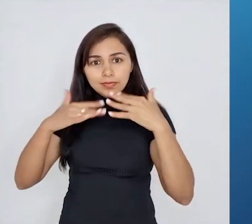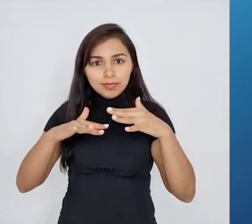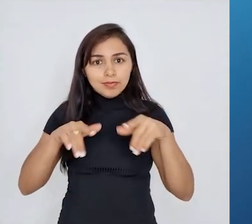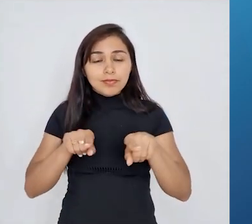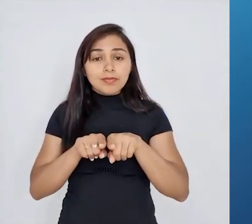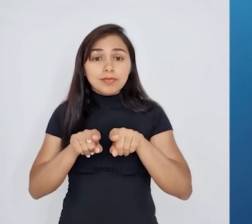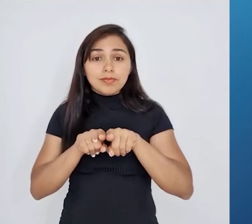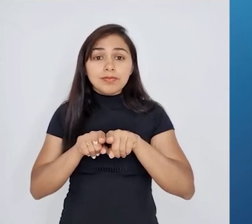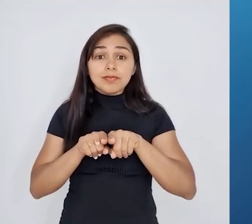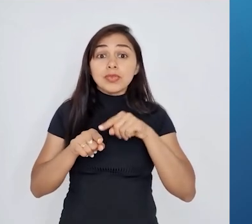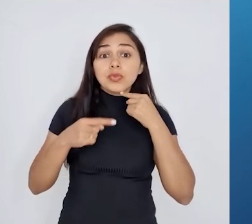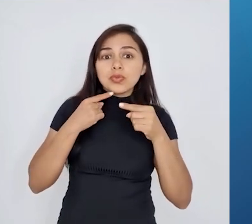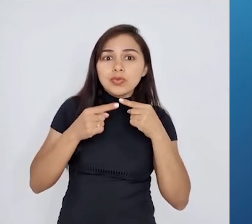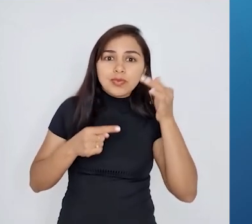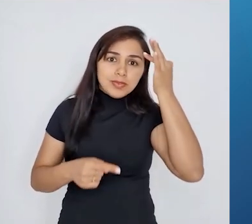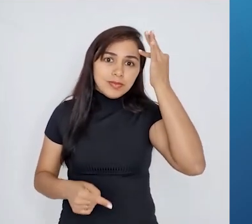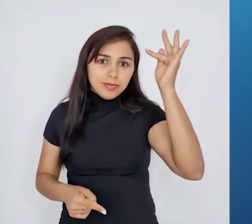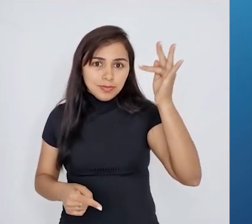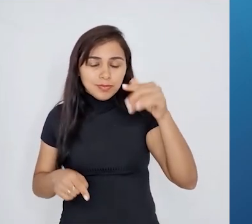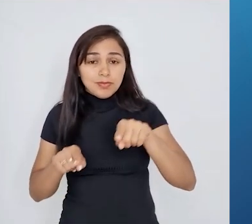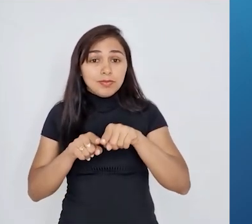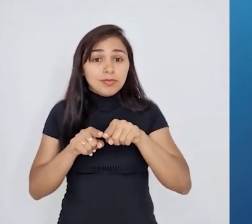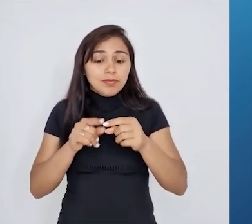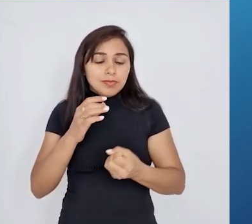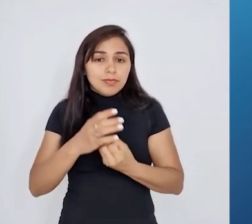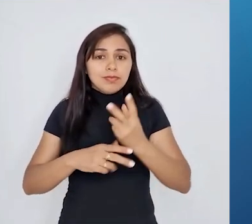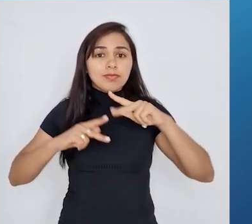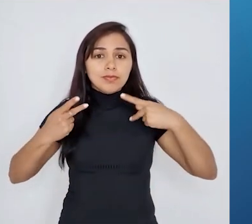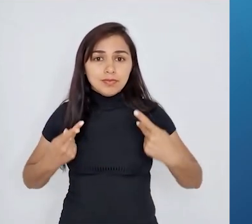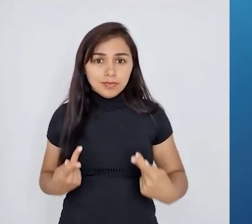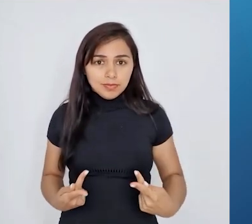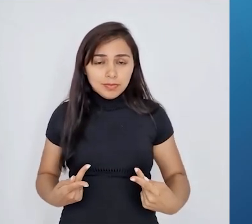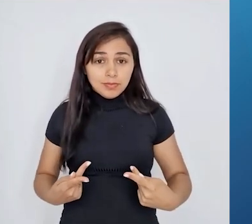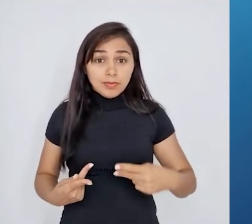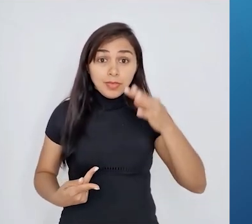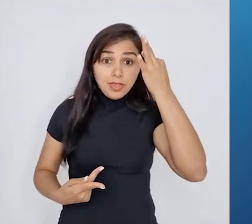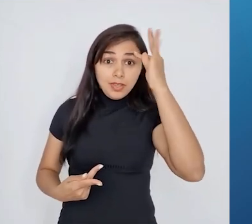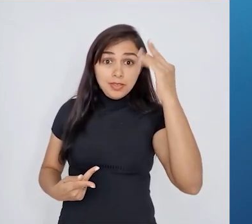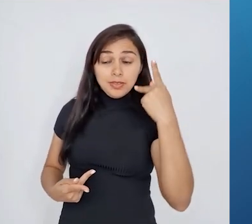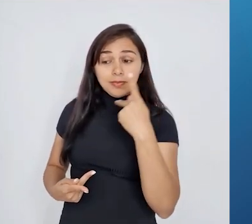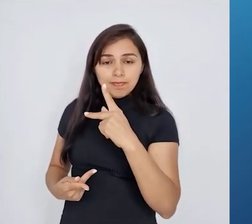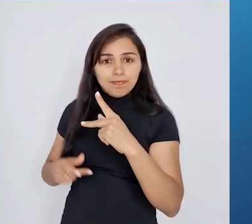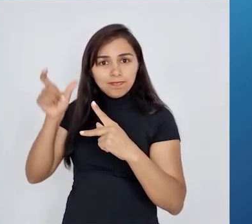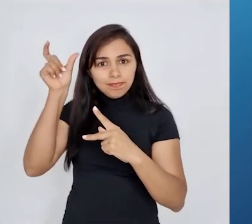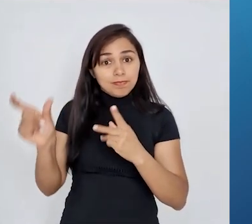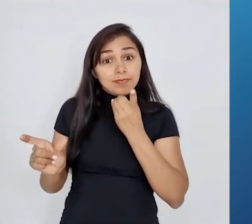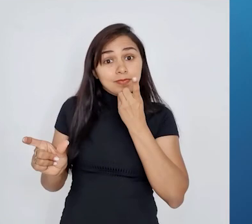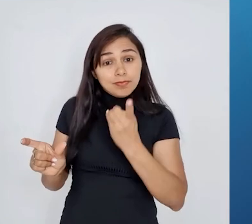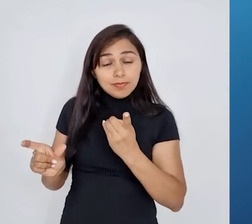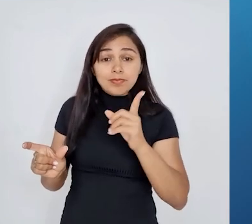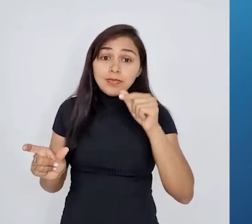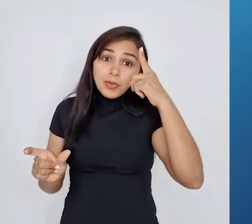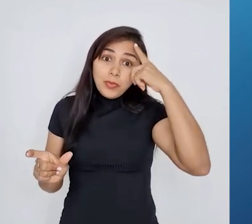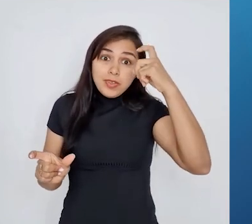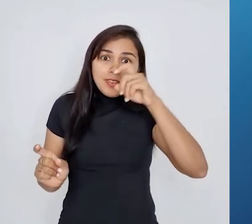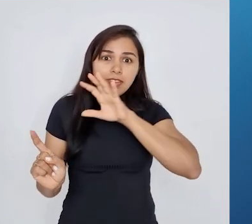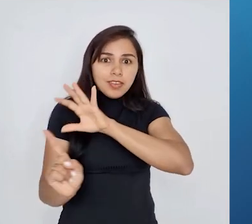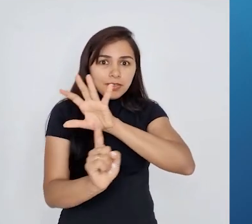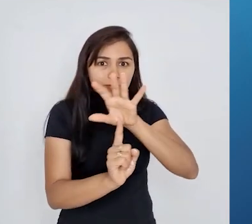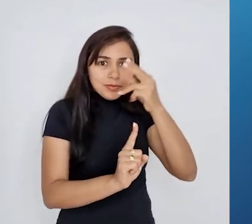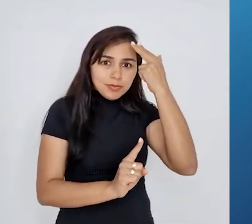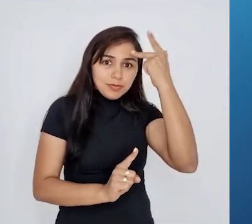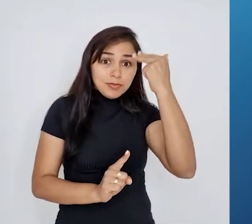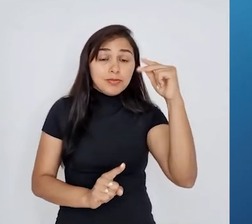existência humana. A teoria da evolução de Darwin é considerada uma das ideias mais influentes na história da biologia,